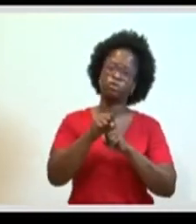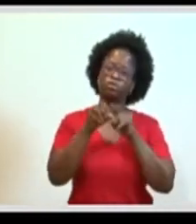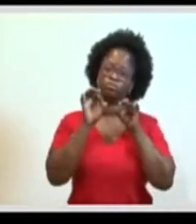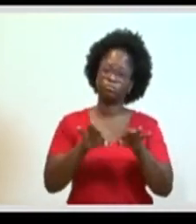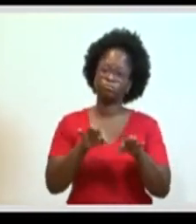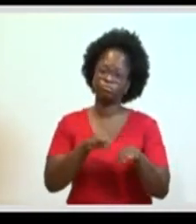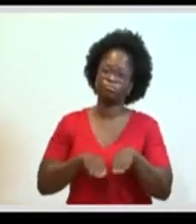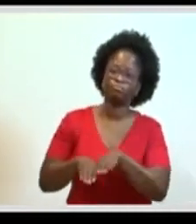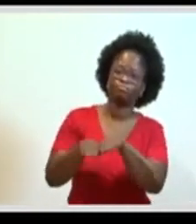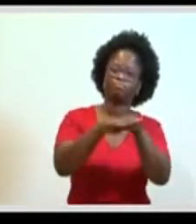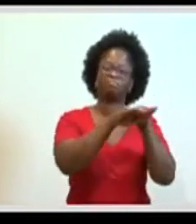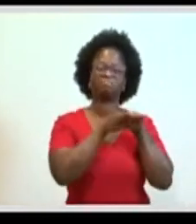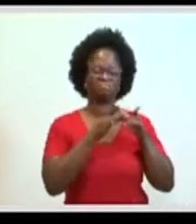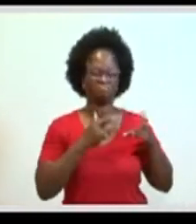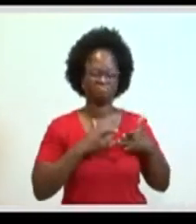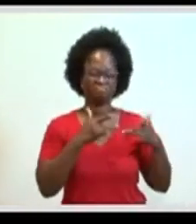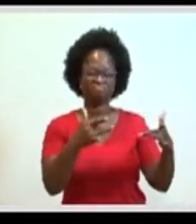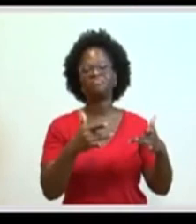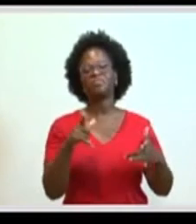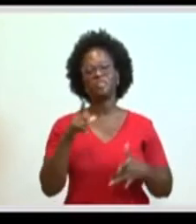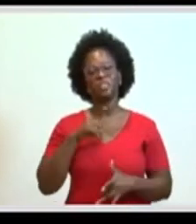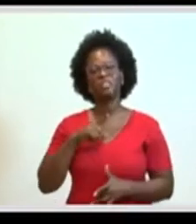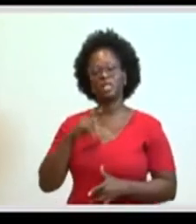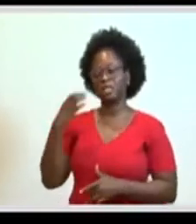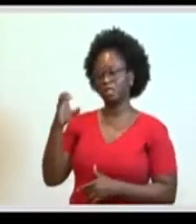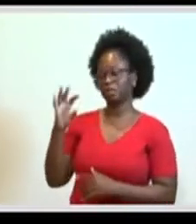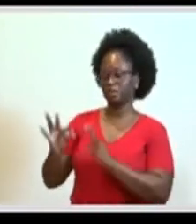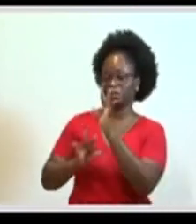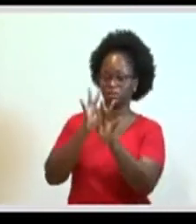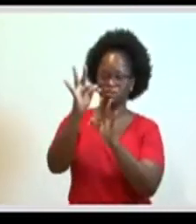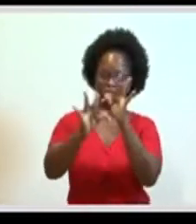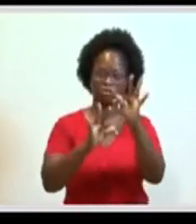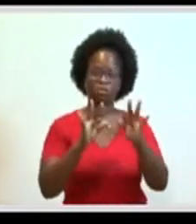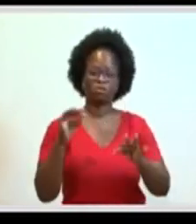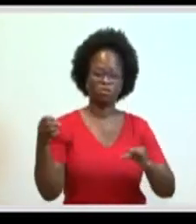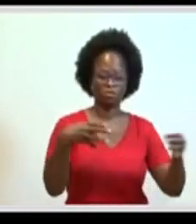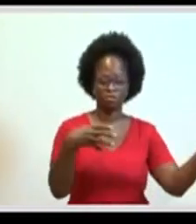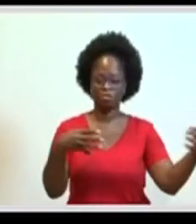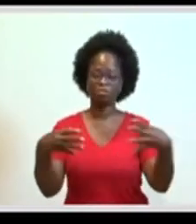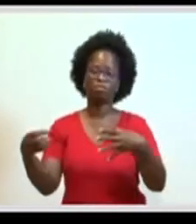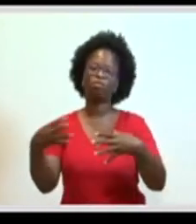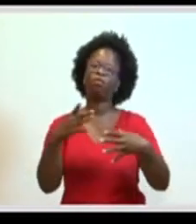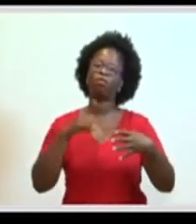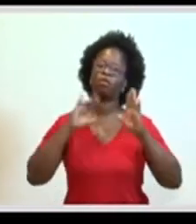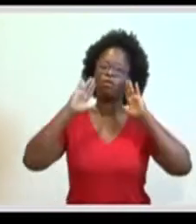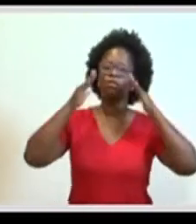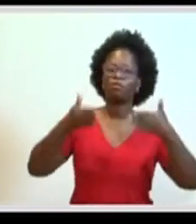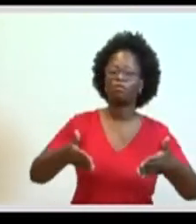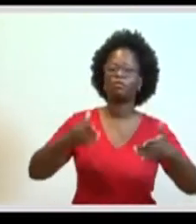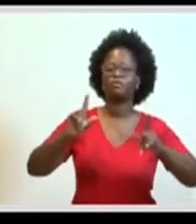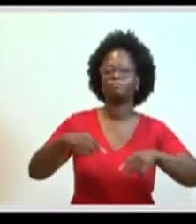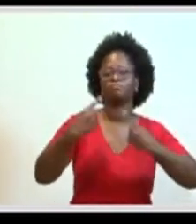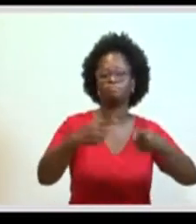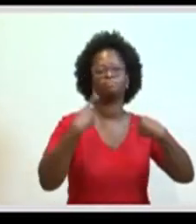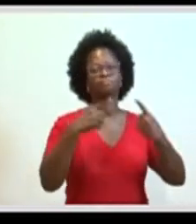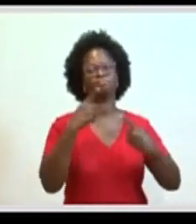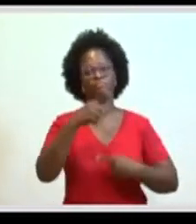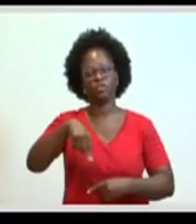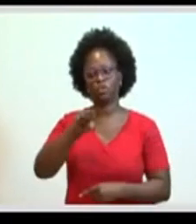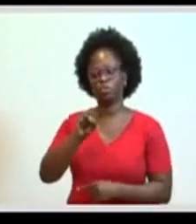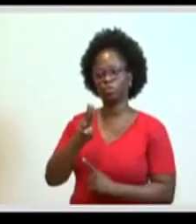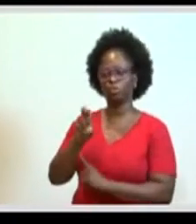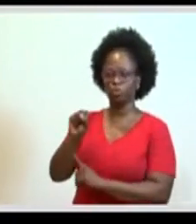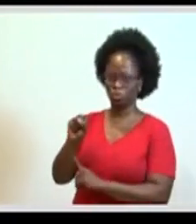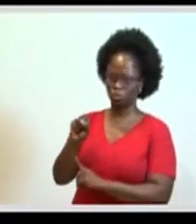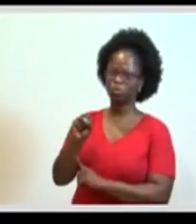justa e fraterna, e que tenha na ciência, tecnologia e inovação, voltada para os grandes desafios do nosso sistema único